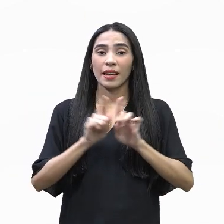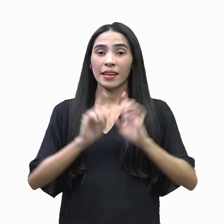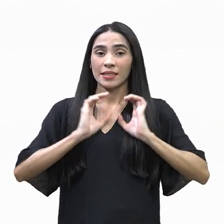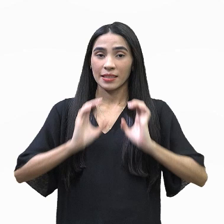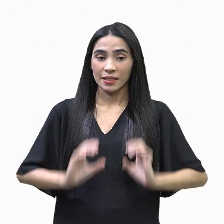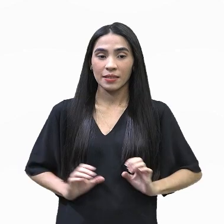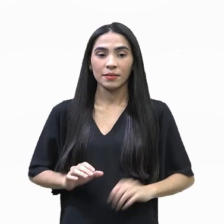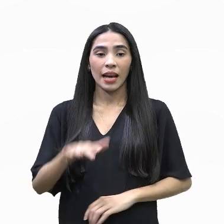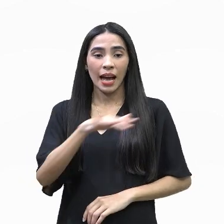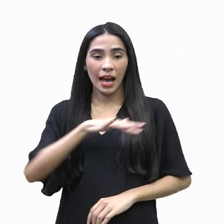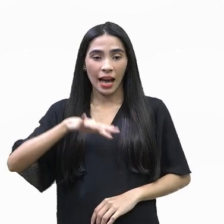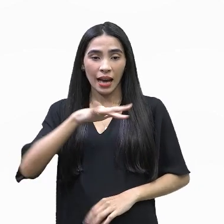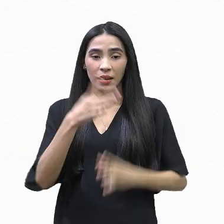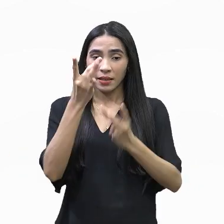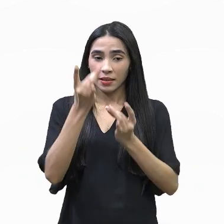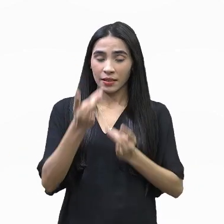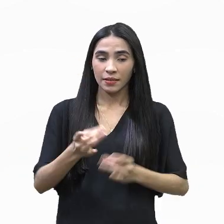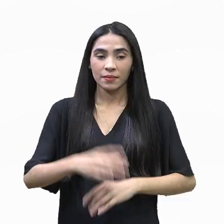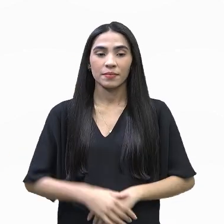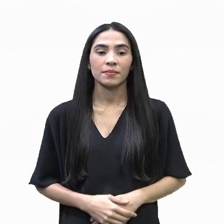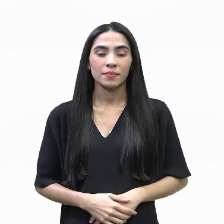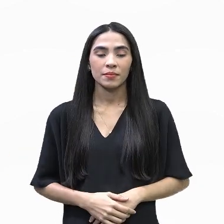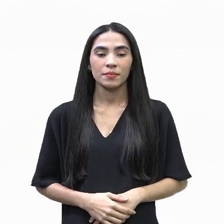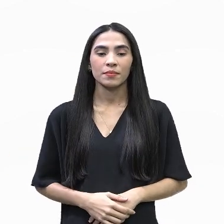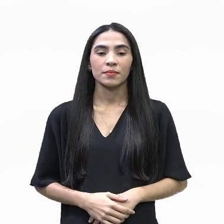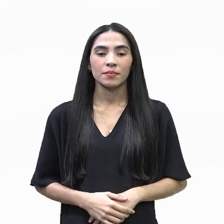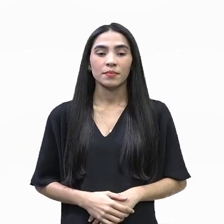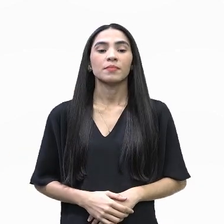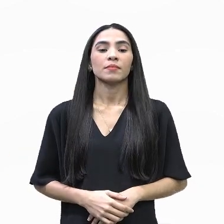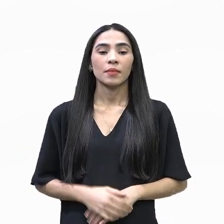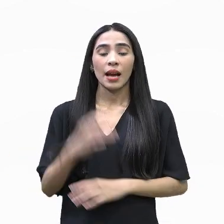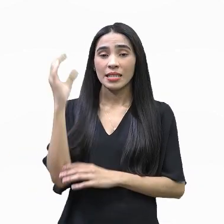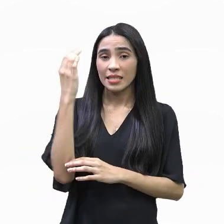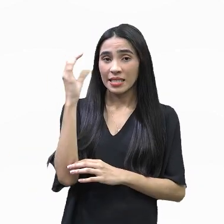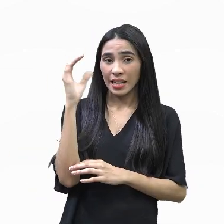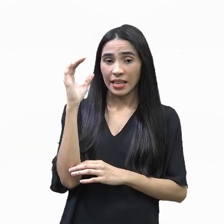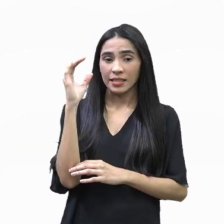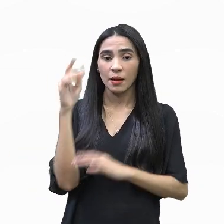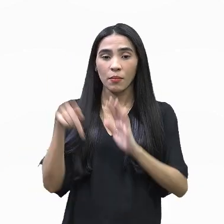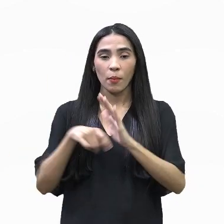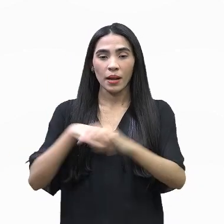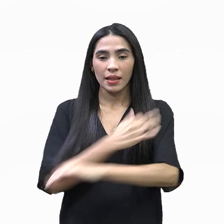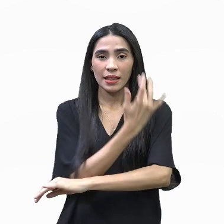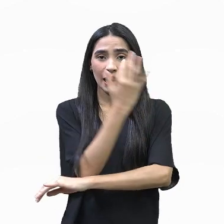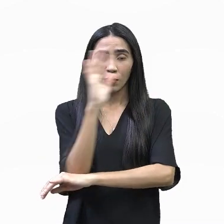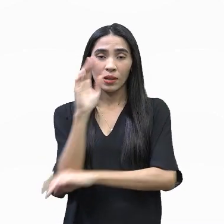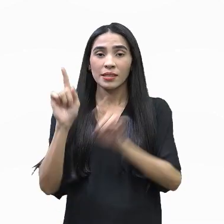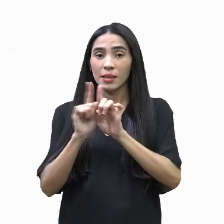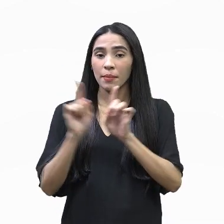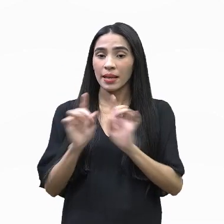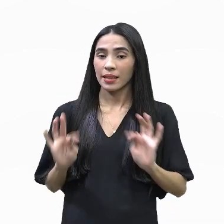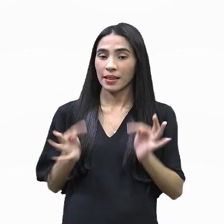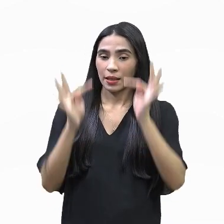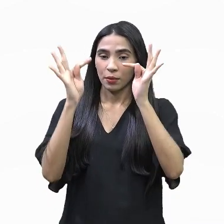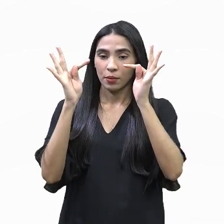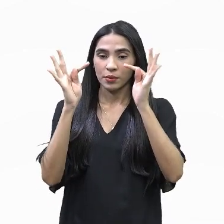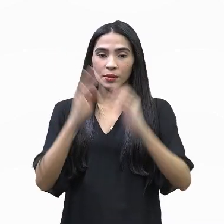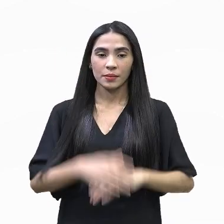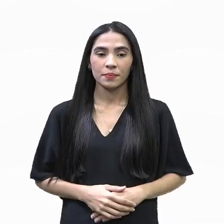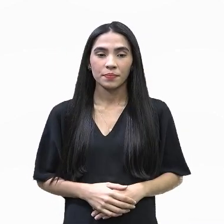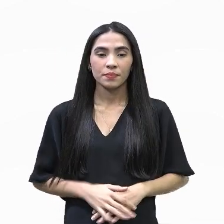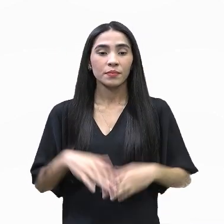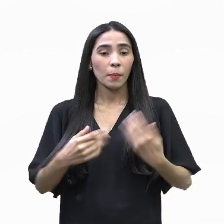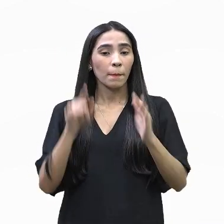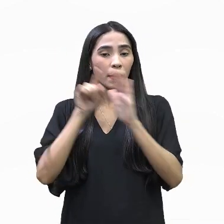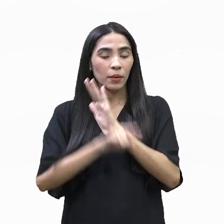área de conhecimento, nesse detalhamento, nós vamos conversar sobre ciências da natureza e suas tecnologias. E aí tem a